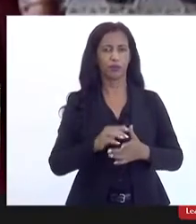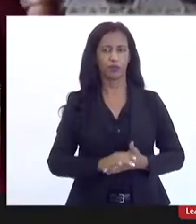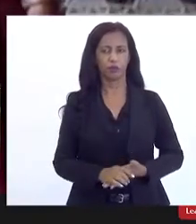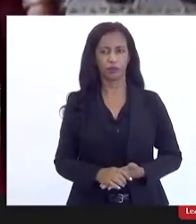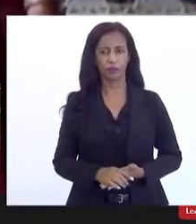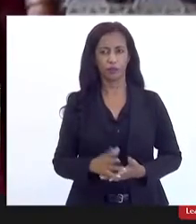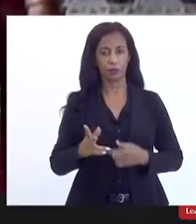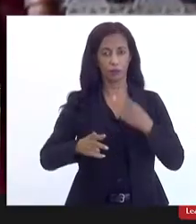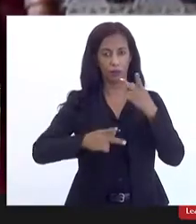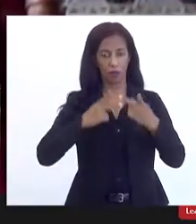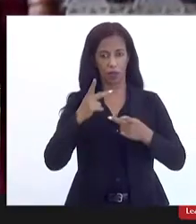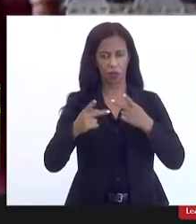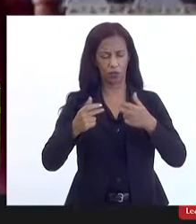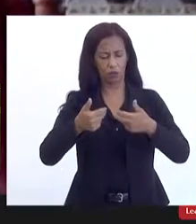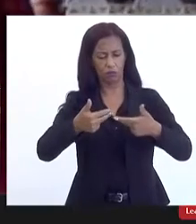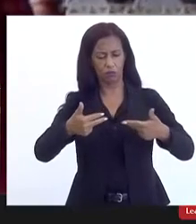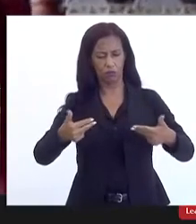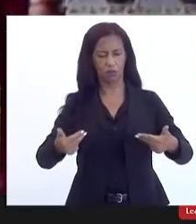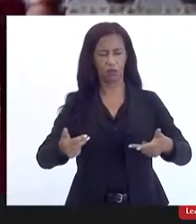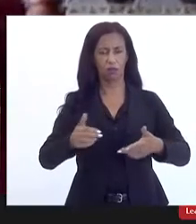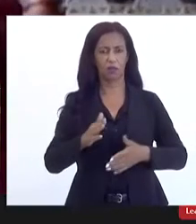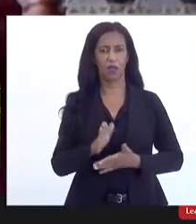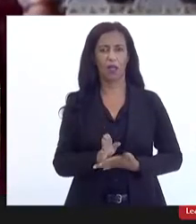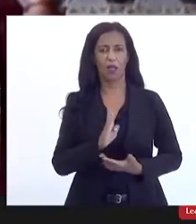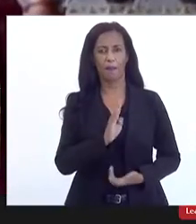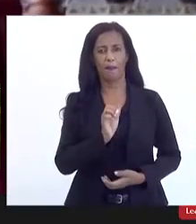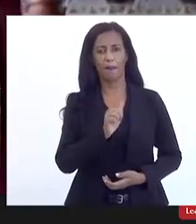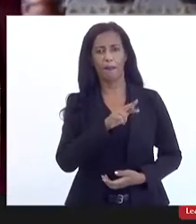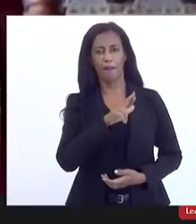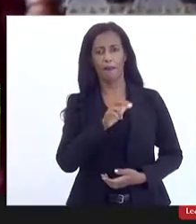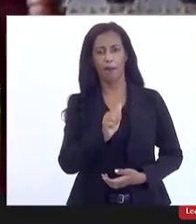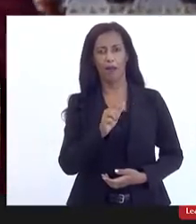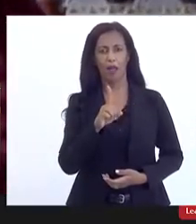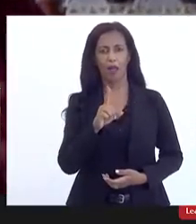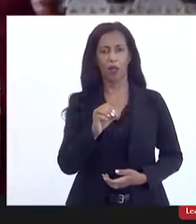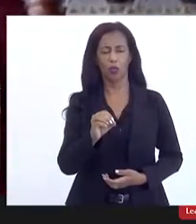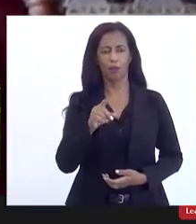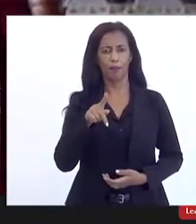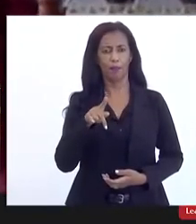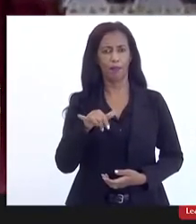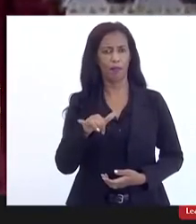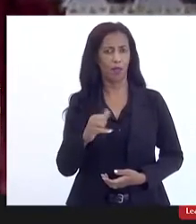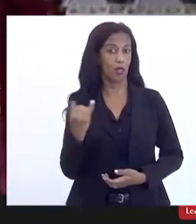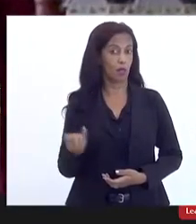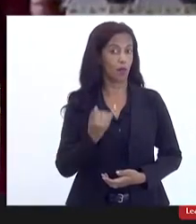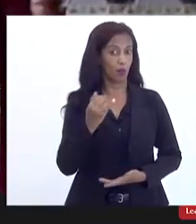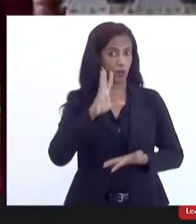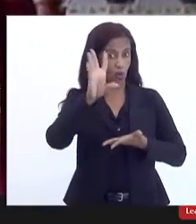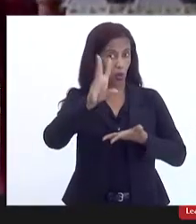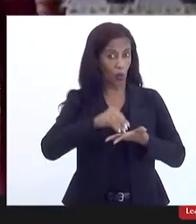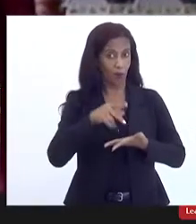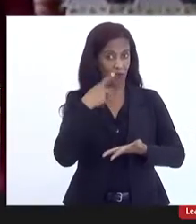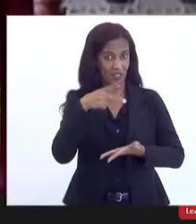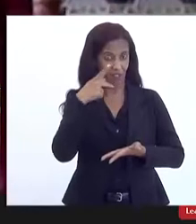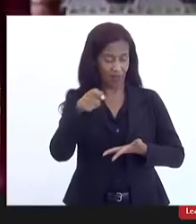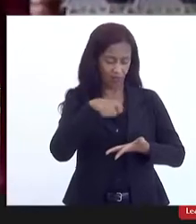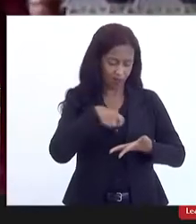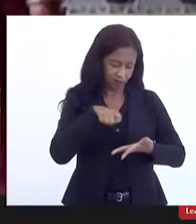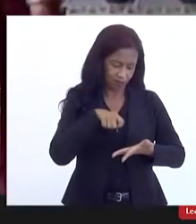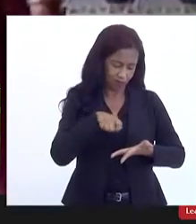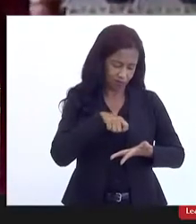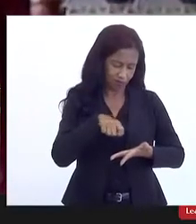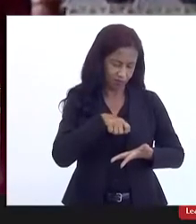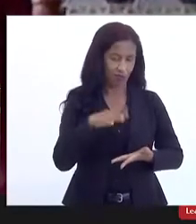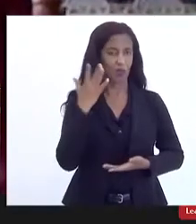sua caracterização em relação a Barra do Piraí importante que a gente tenha estava anotando aqui enquanto você estava falando